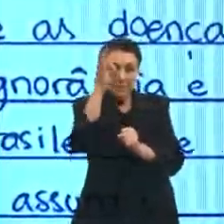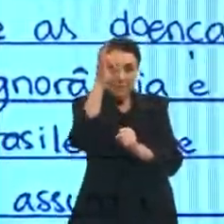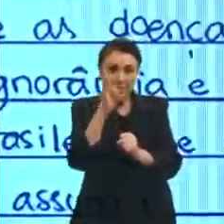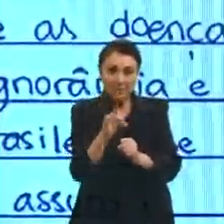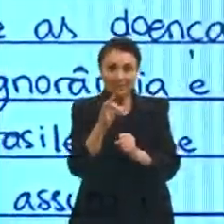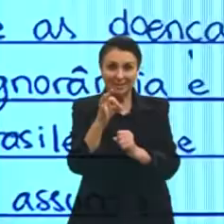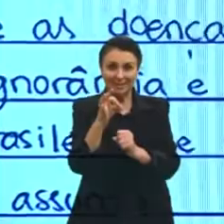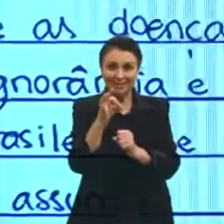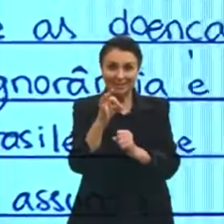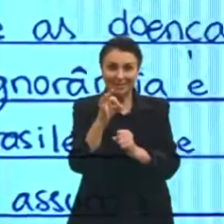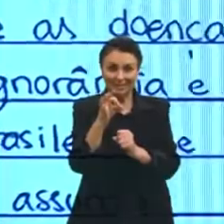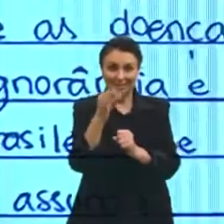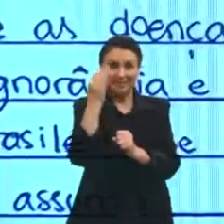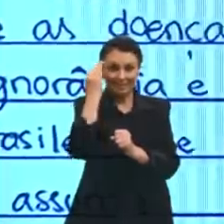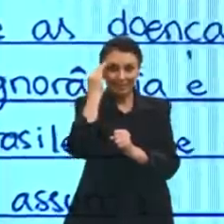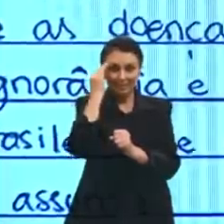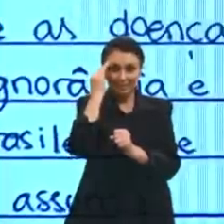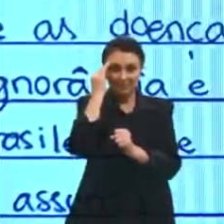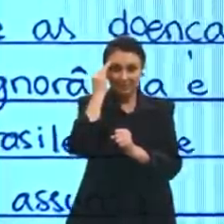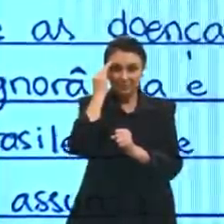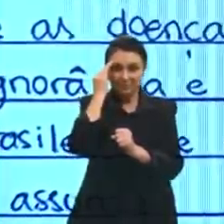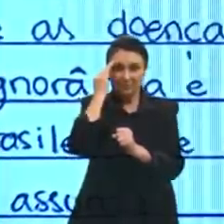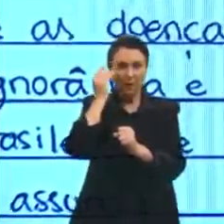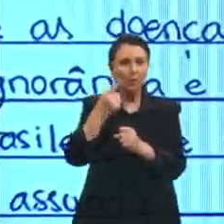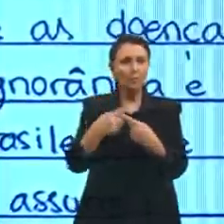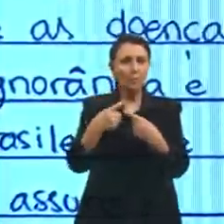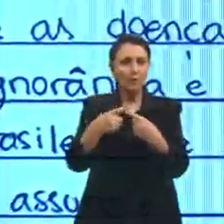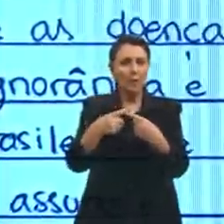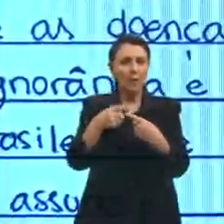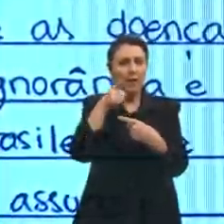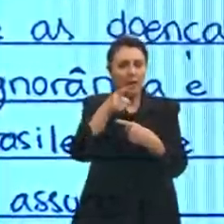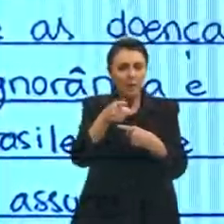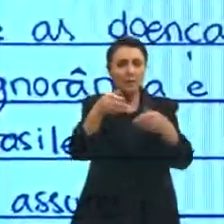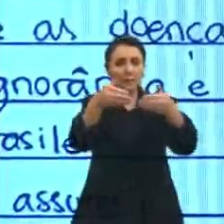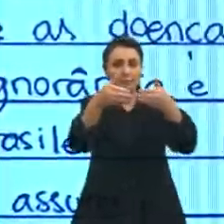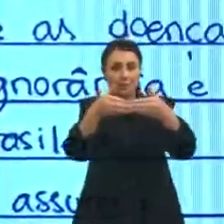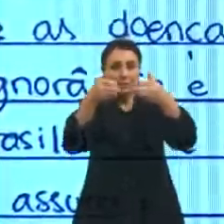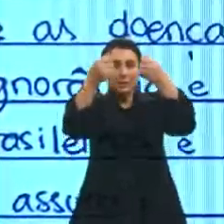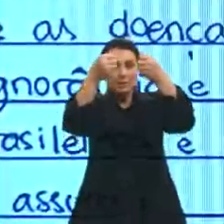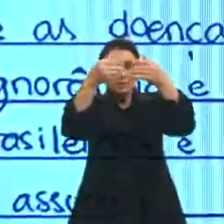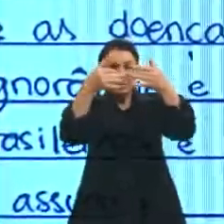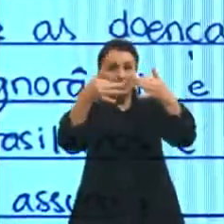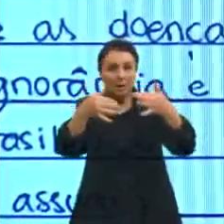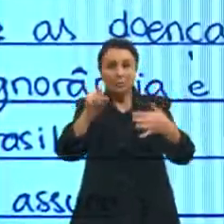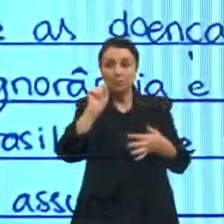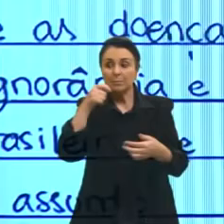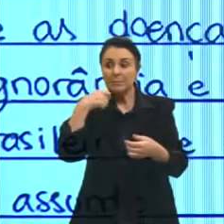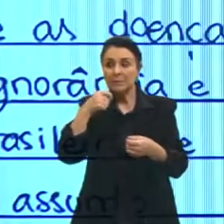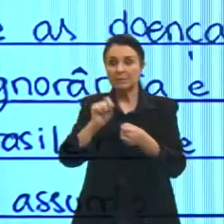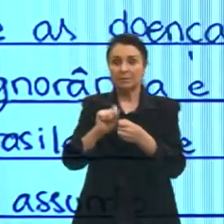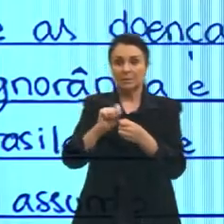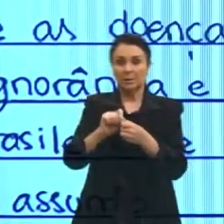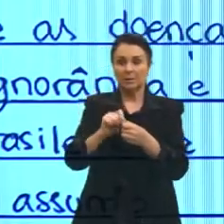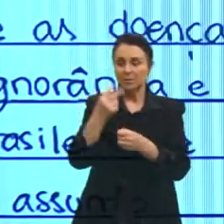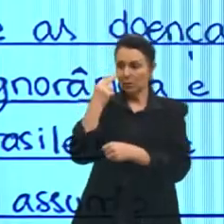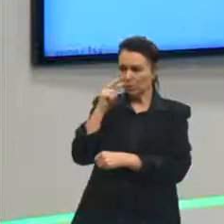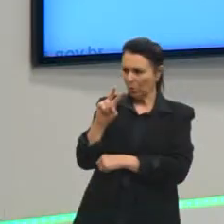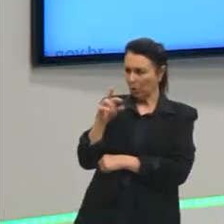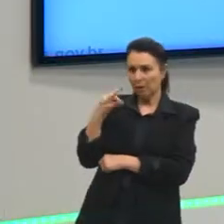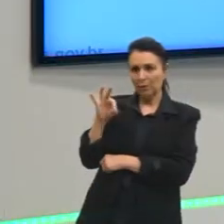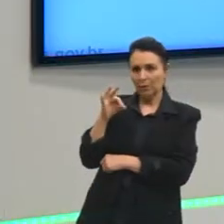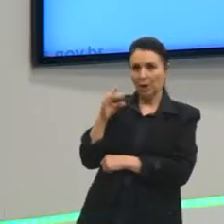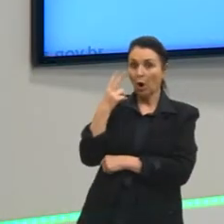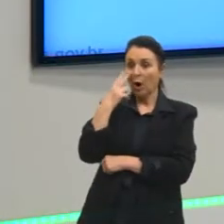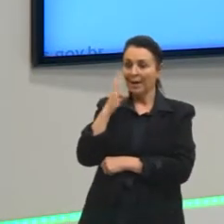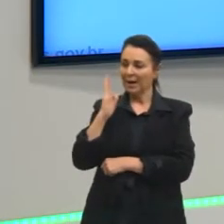Então, está vendo? Ele está explicando para vocês aqui o que tem que fazer. Se a gente olha a folha, está vendo? Isso aqui é uma